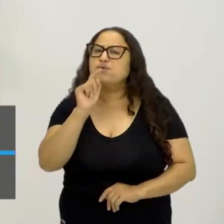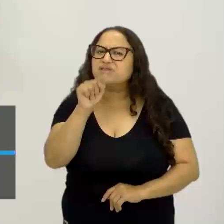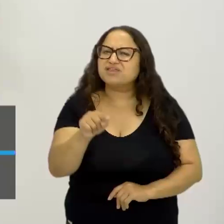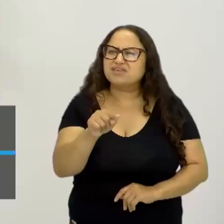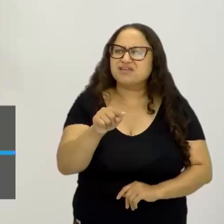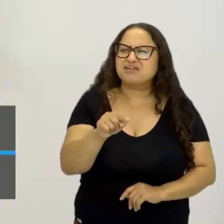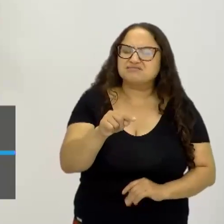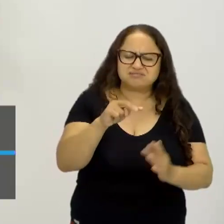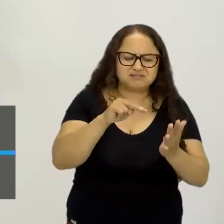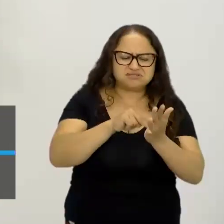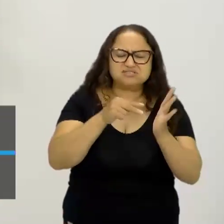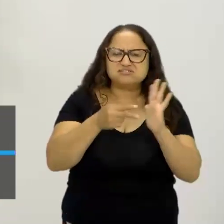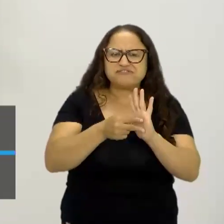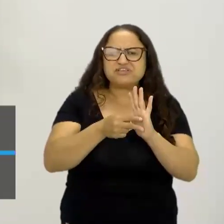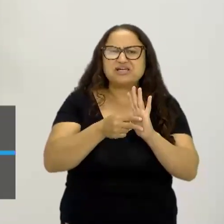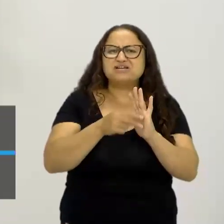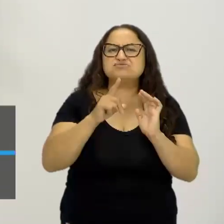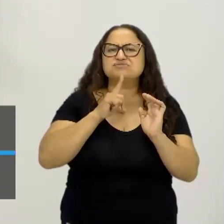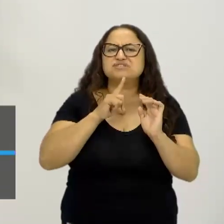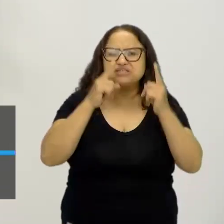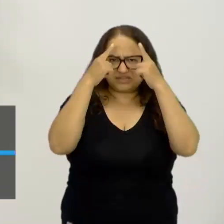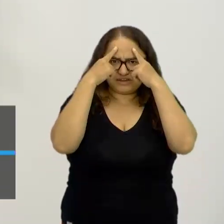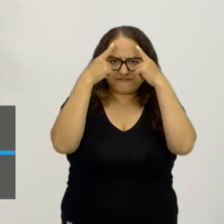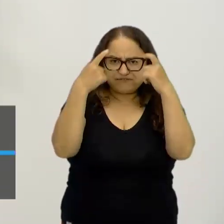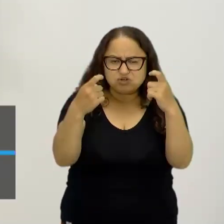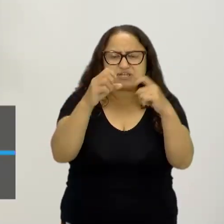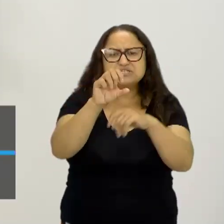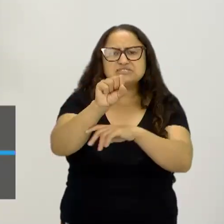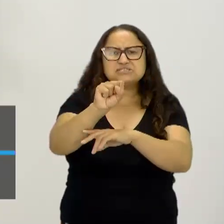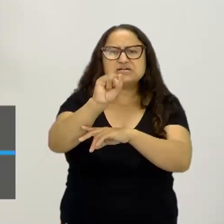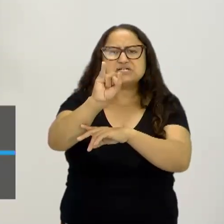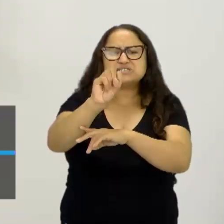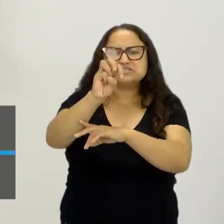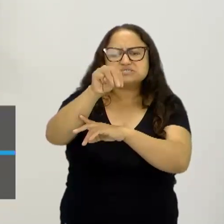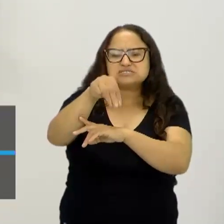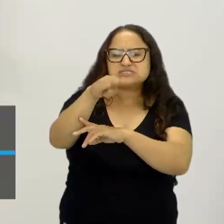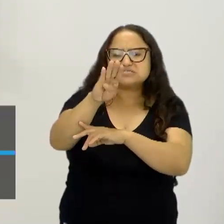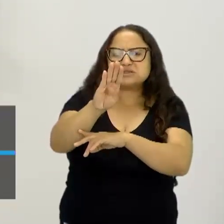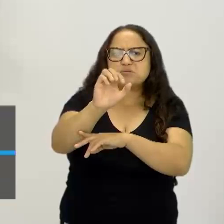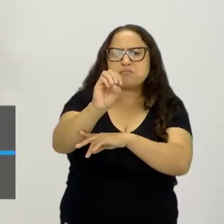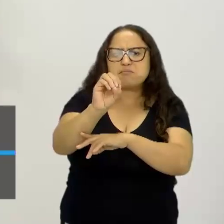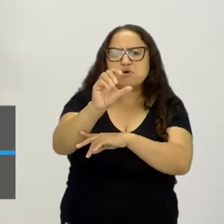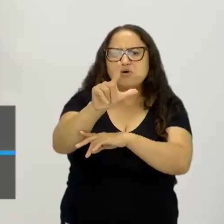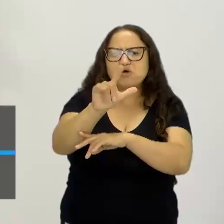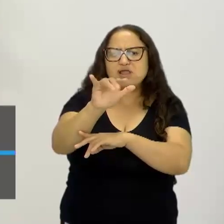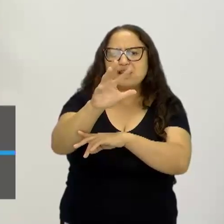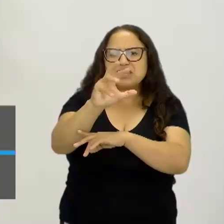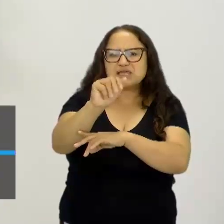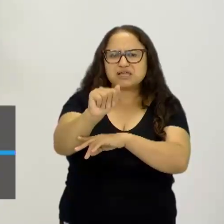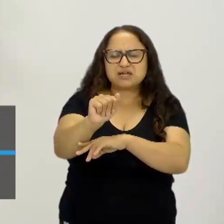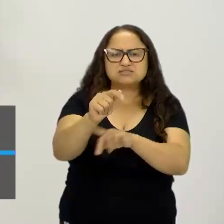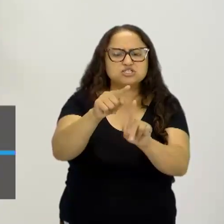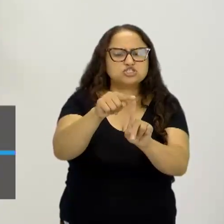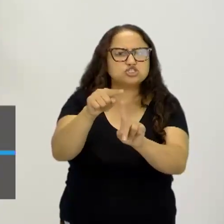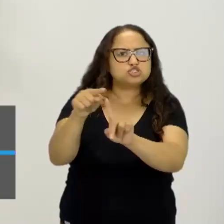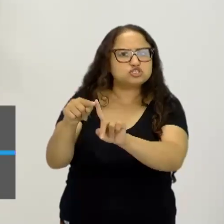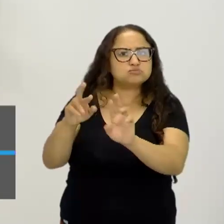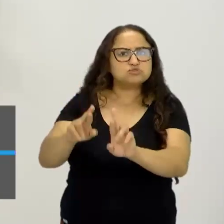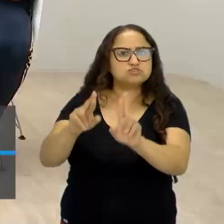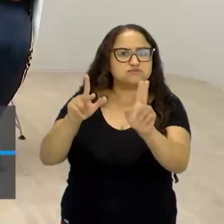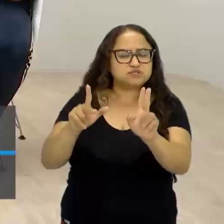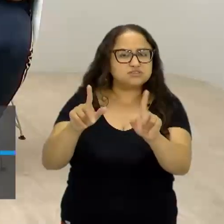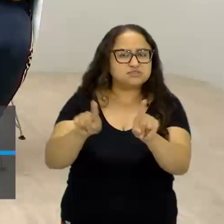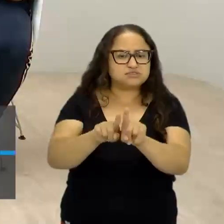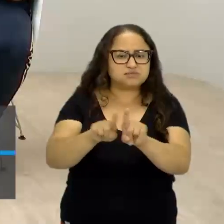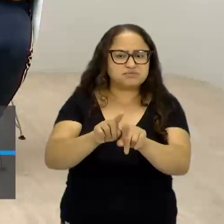eu acho que vai ser o momento essa aula falar da violência simbólica, ao lado das outras tipificações da violência, né, então, por